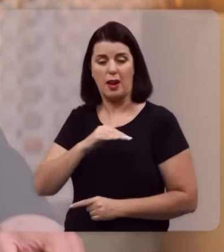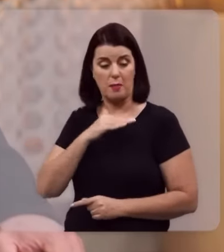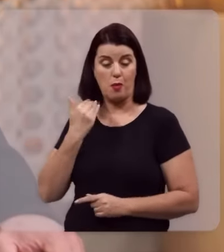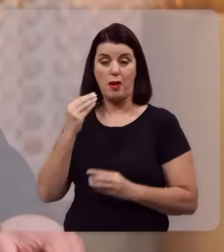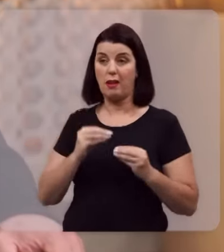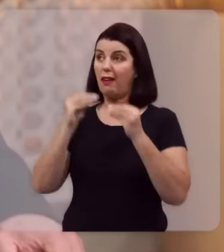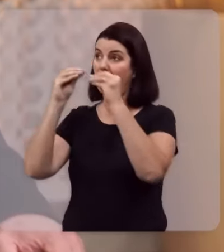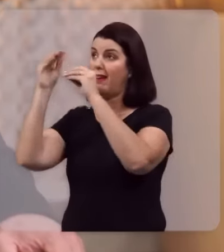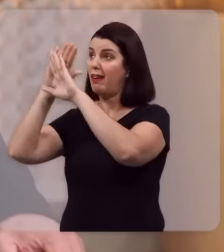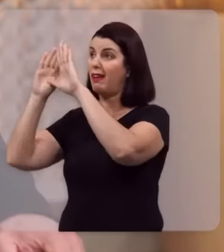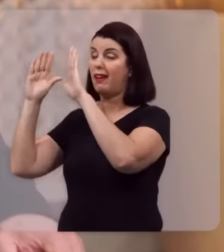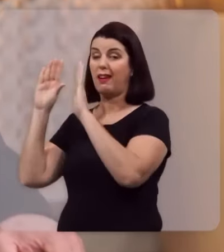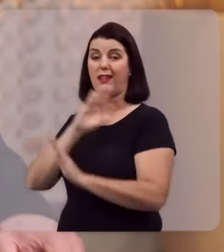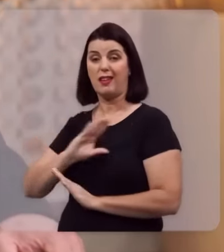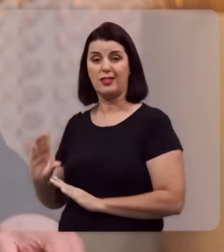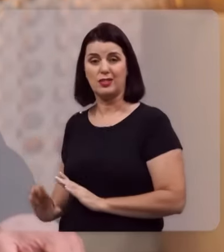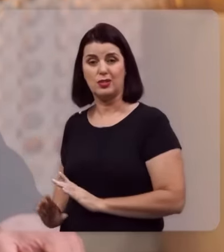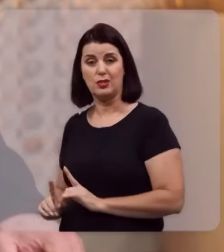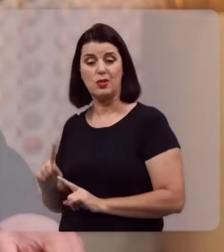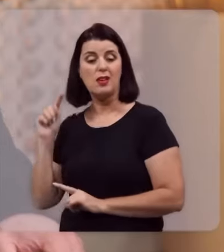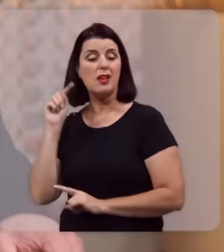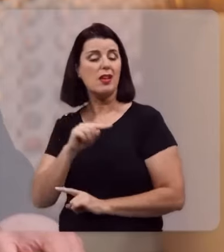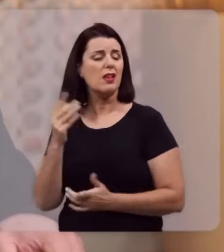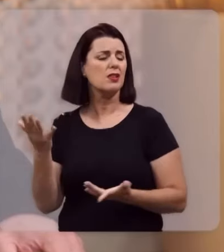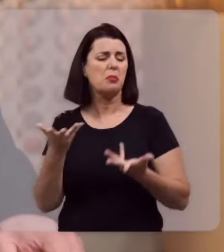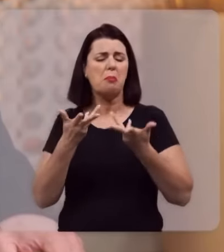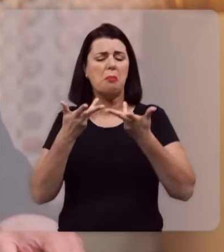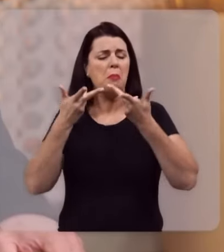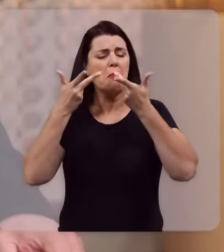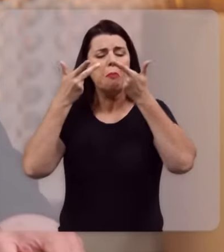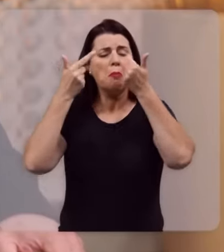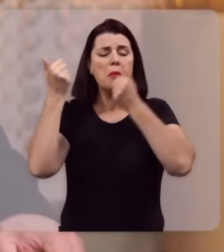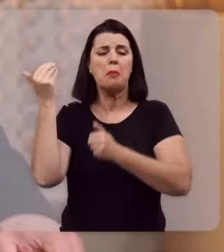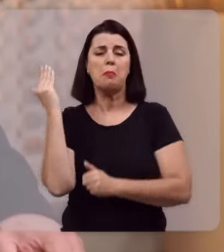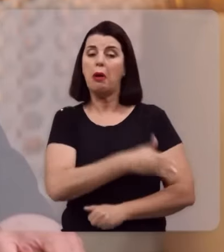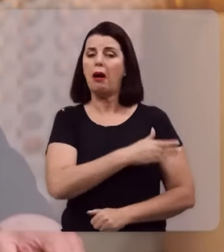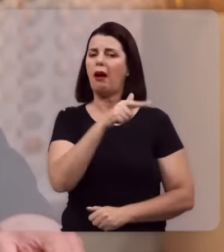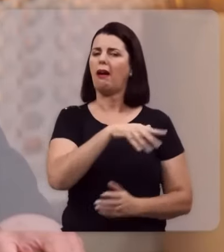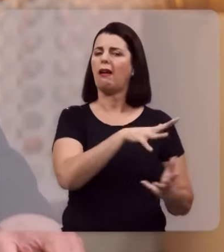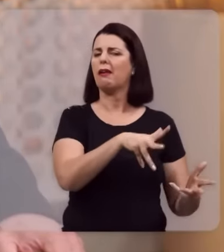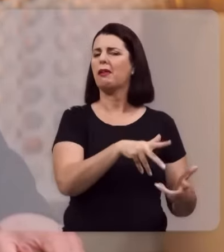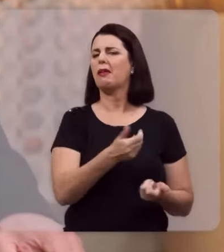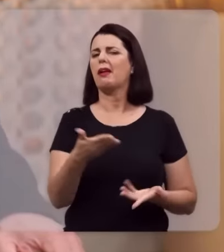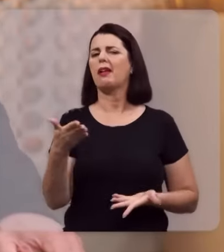partir para estar com Cristo, e ele diz que isso é incomparavelmente melhor do que qualquer coisa que a gente possa